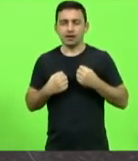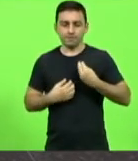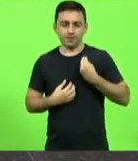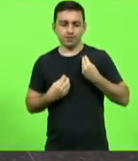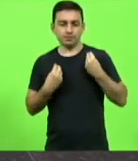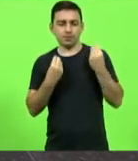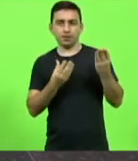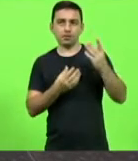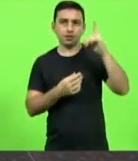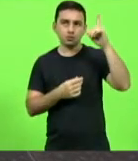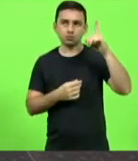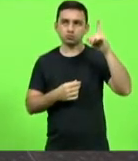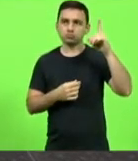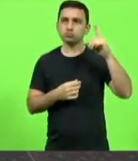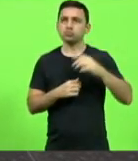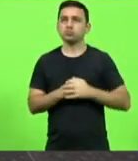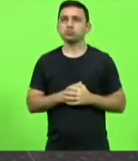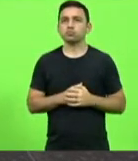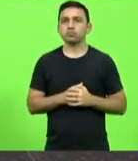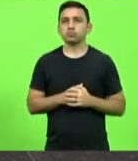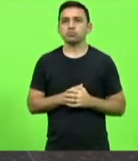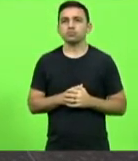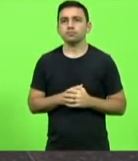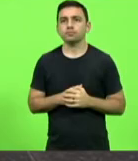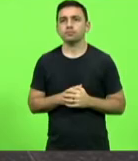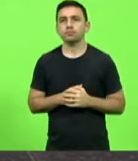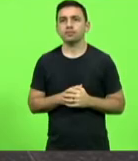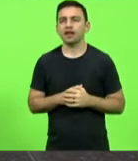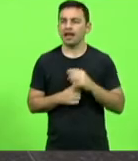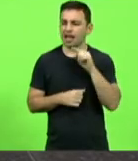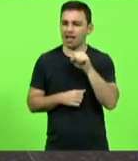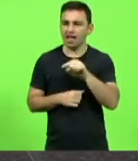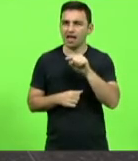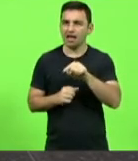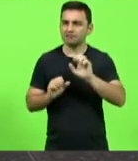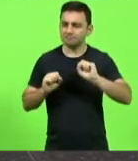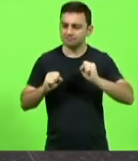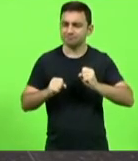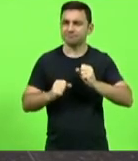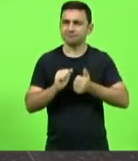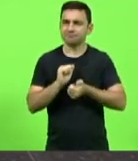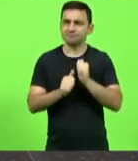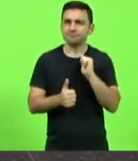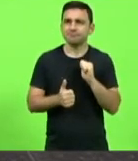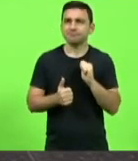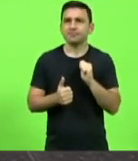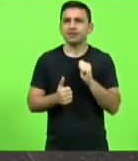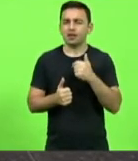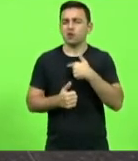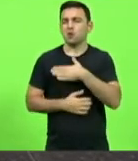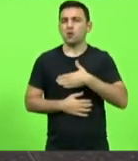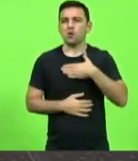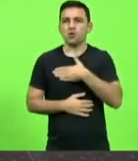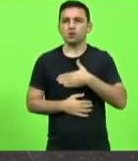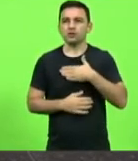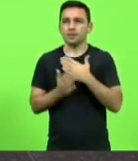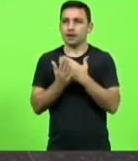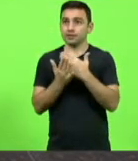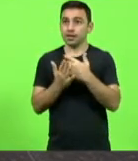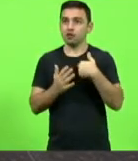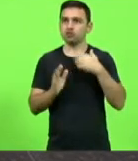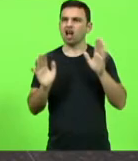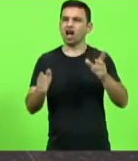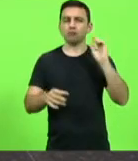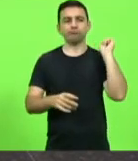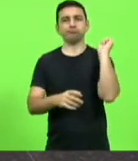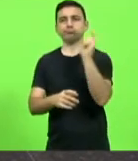falou se for da vontade de Deus serei de quem se dedica a esse esporte eu gosto muito do atletismo arremessei dado arremessei